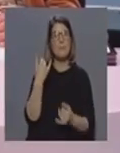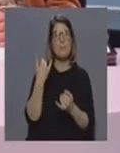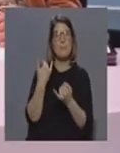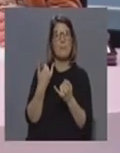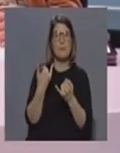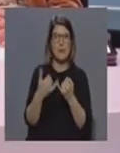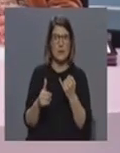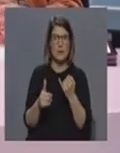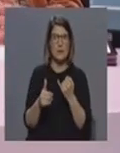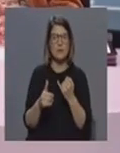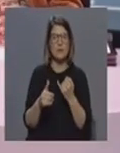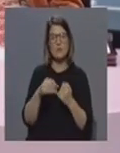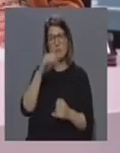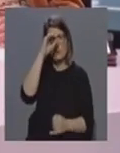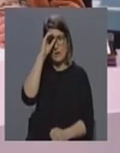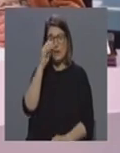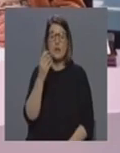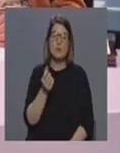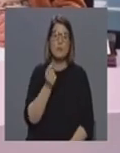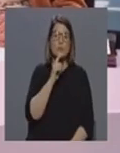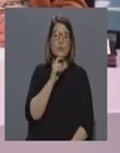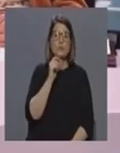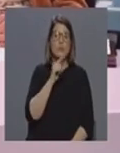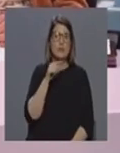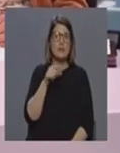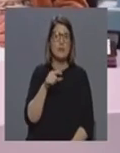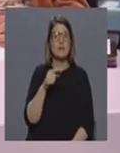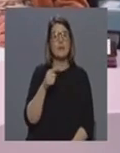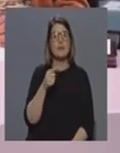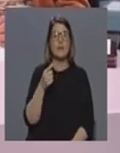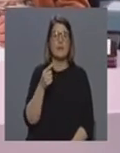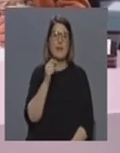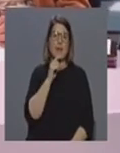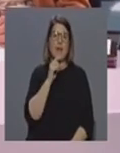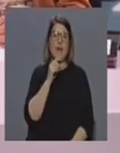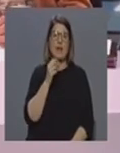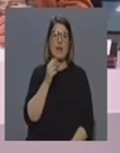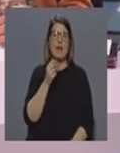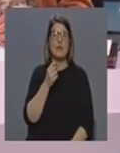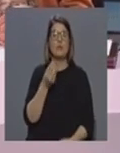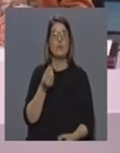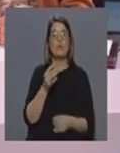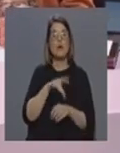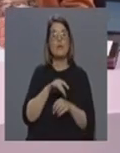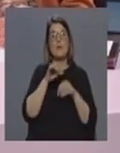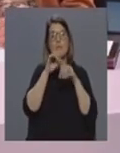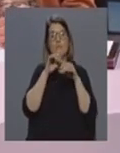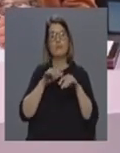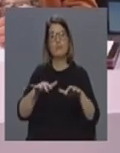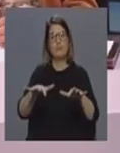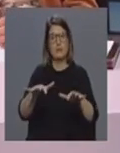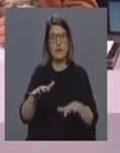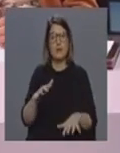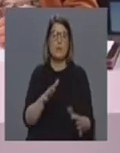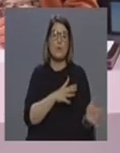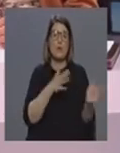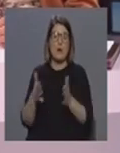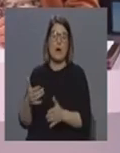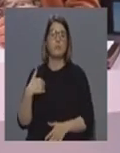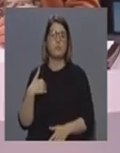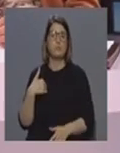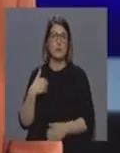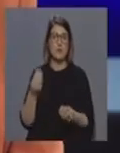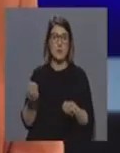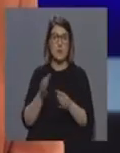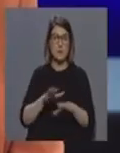adultos. E, portanto, aqui também poderíamos ter também um fator facilitador da propagação da doença. Por outro lado, nós sabemos também que, embora as crianças fiquem